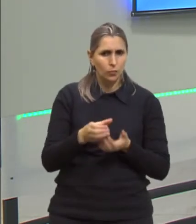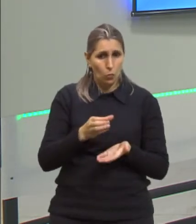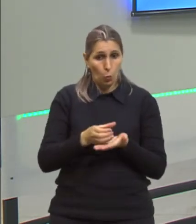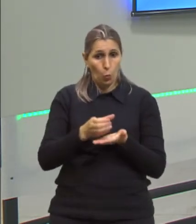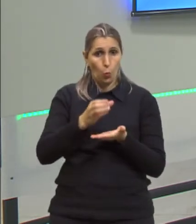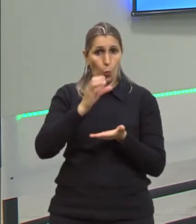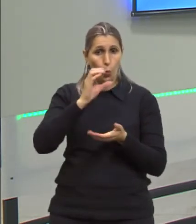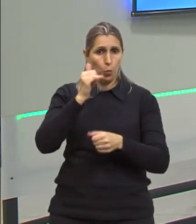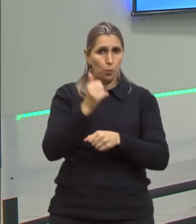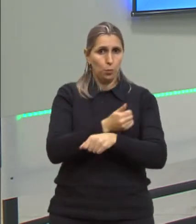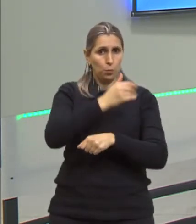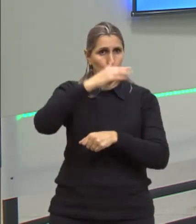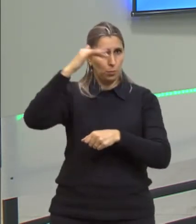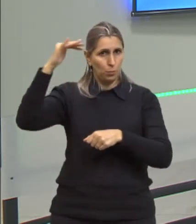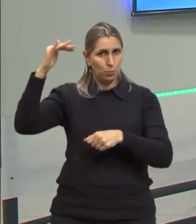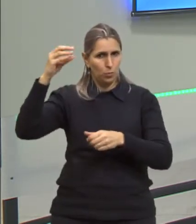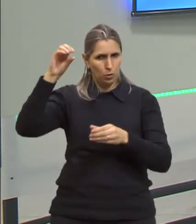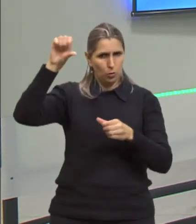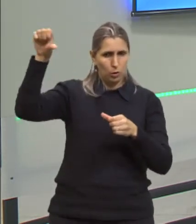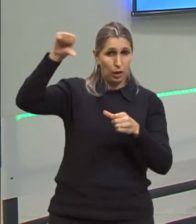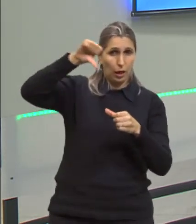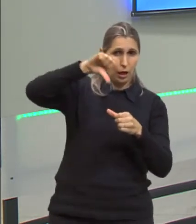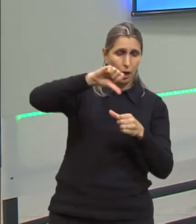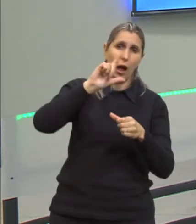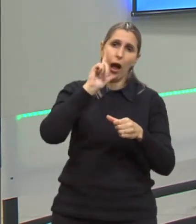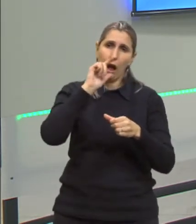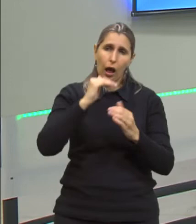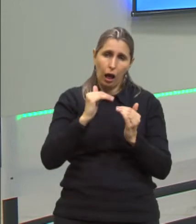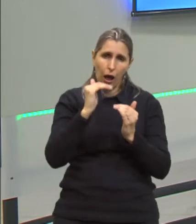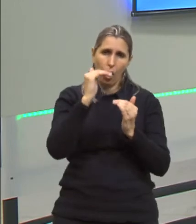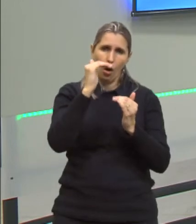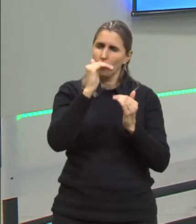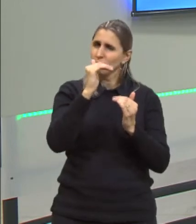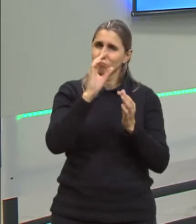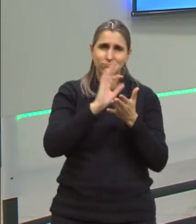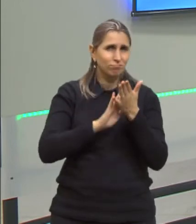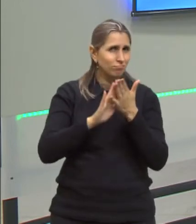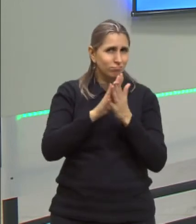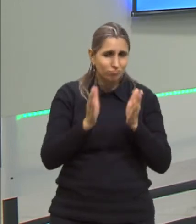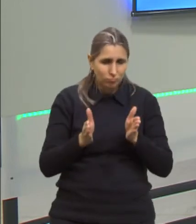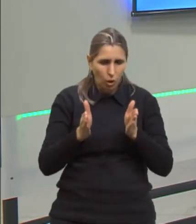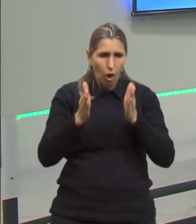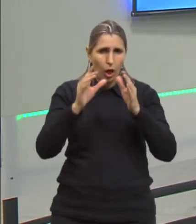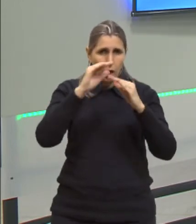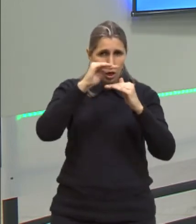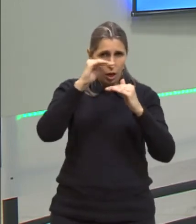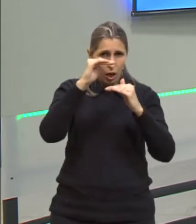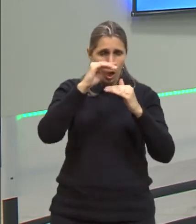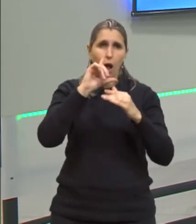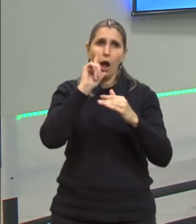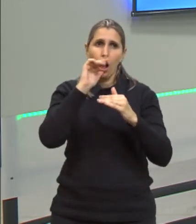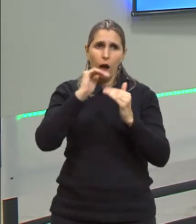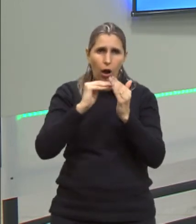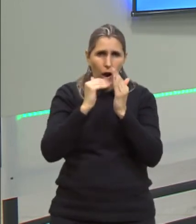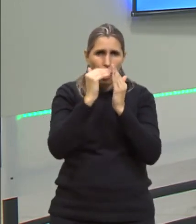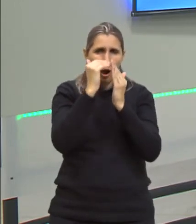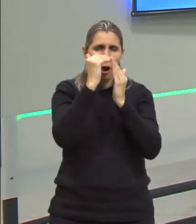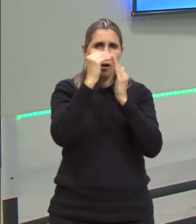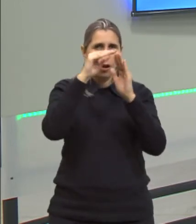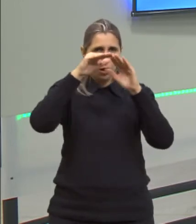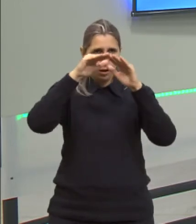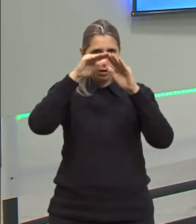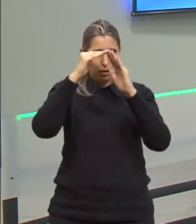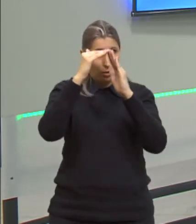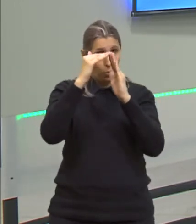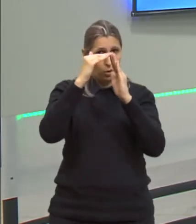alumínio e encher de água até a boca, mas não deixar assim, quase nada transbordar, deixar